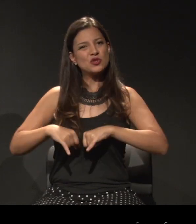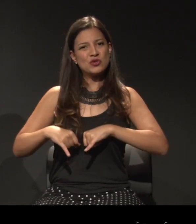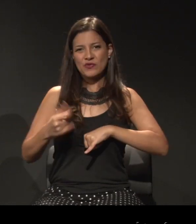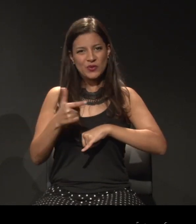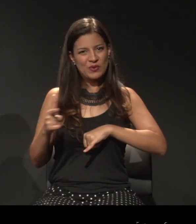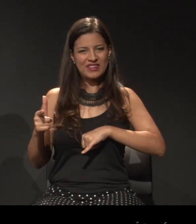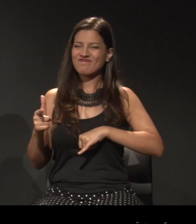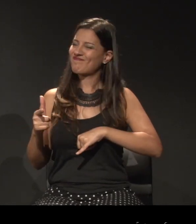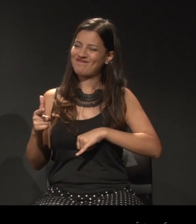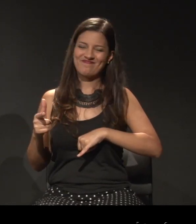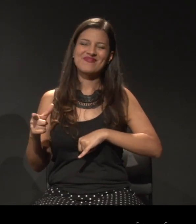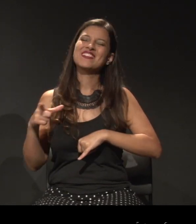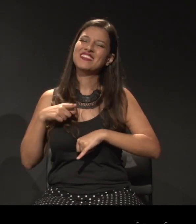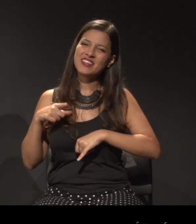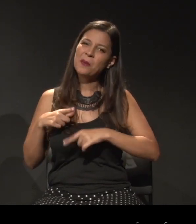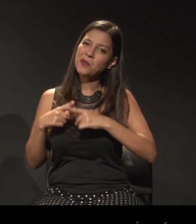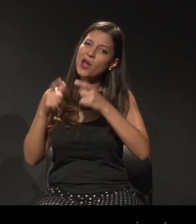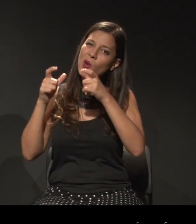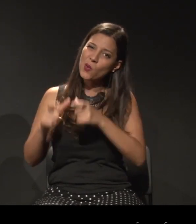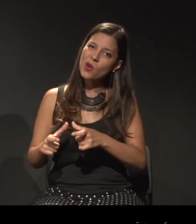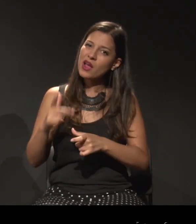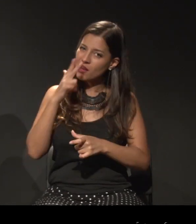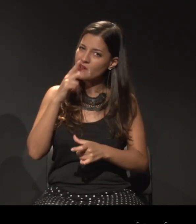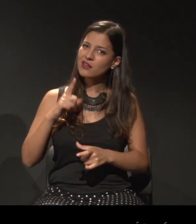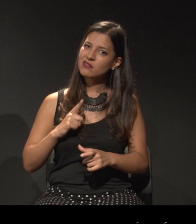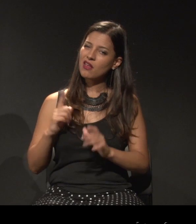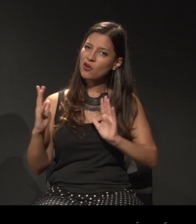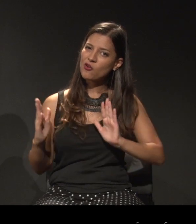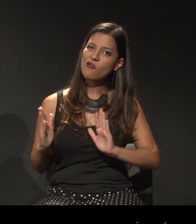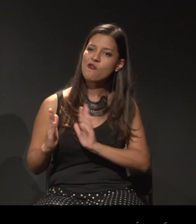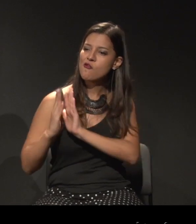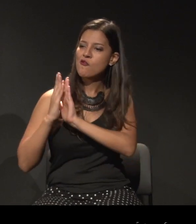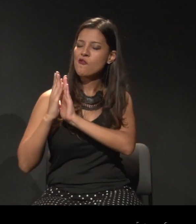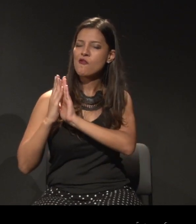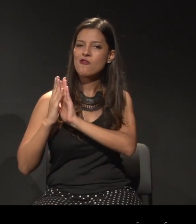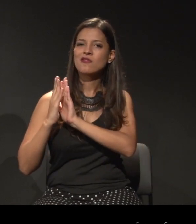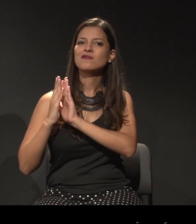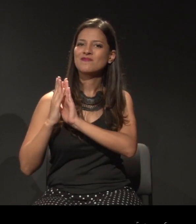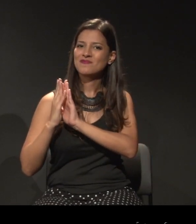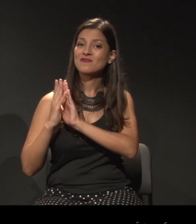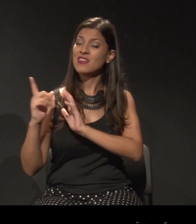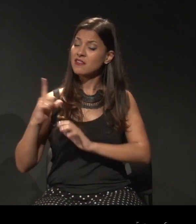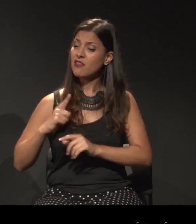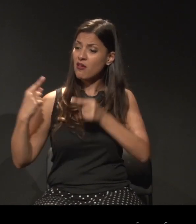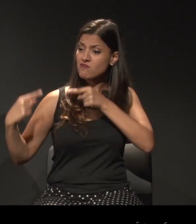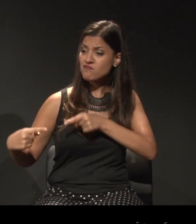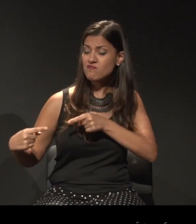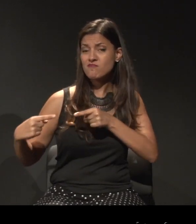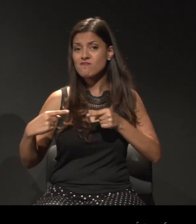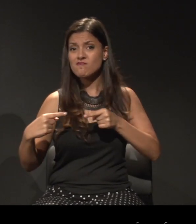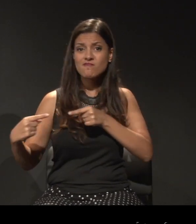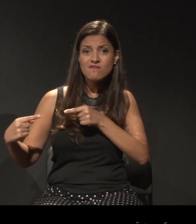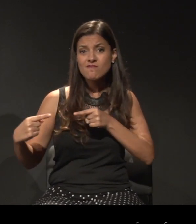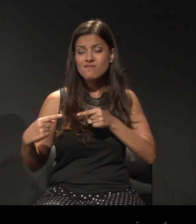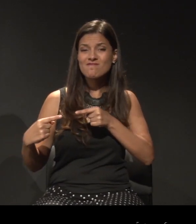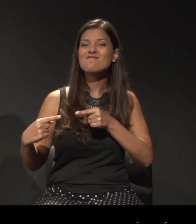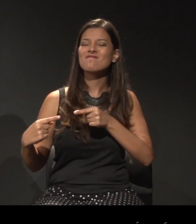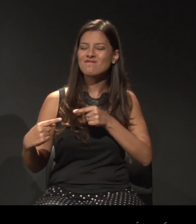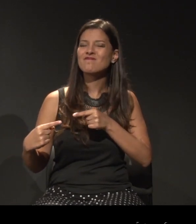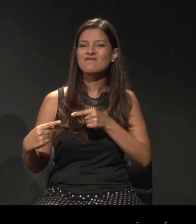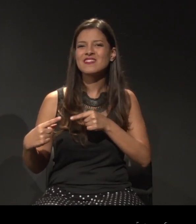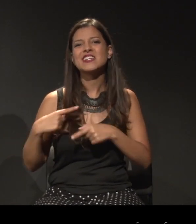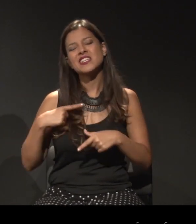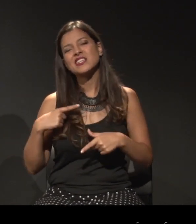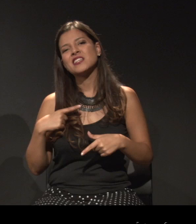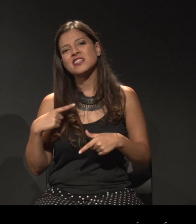gente é um lugar de confronto, a gente confronta. E os confrontos... A gente